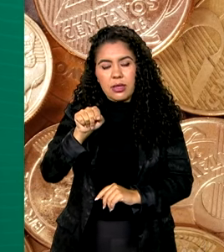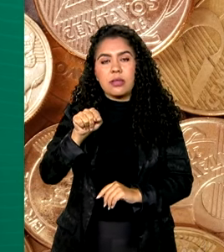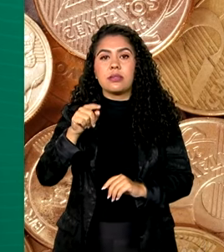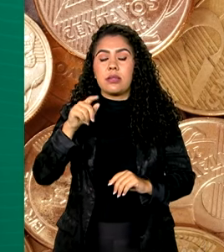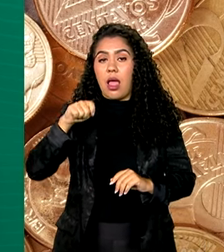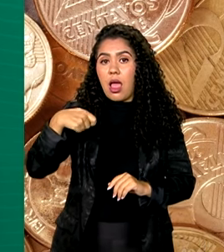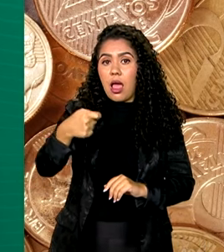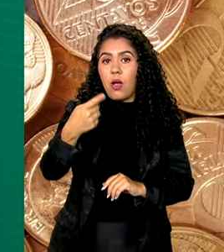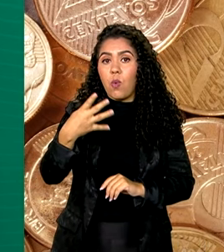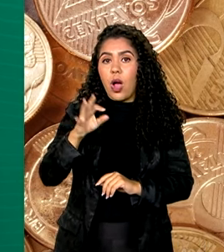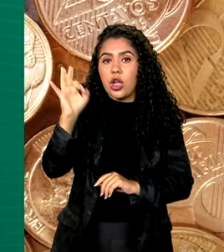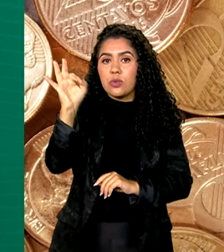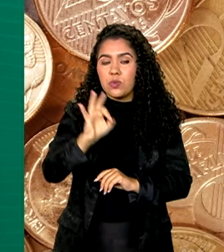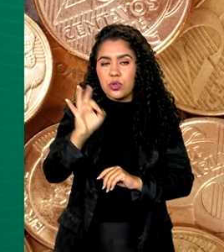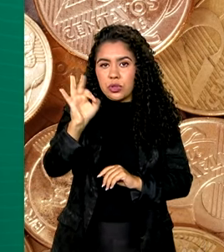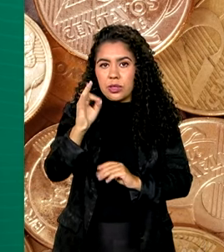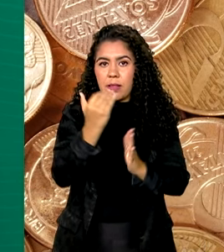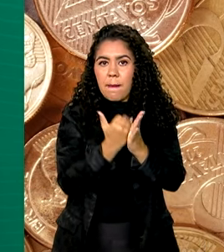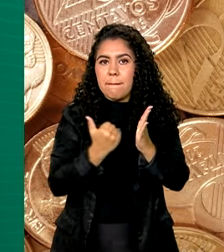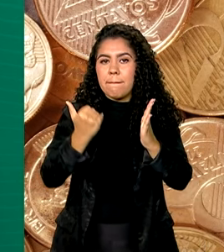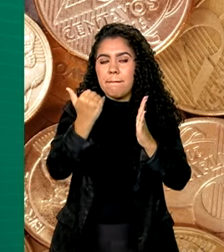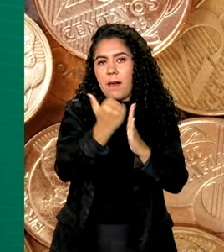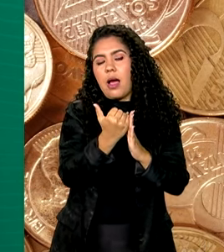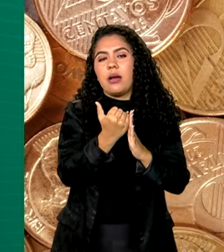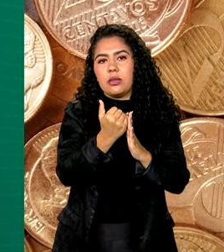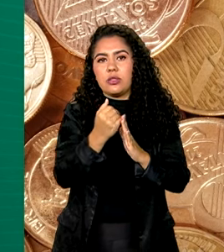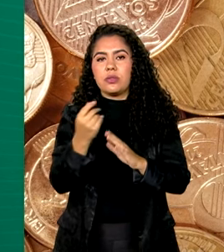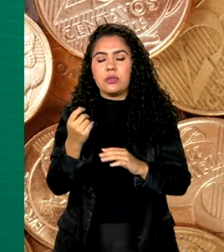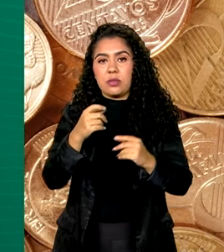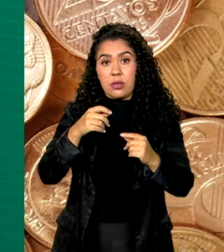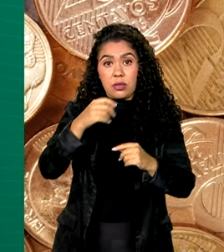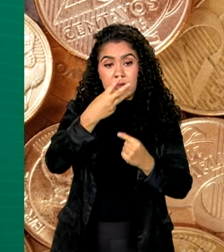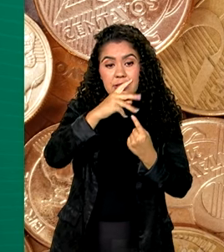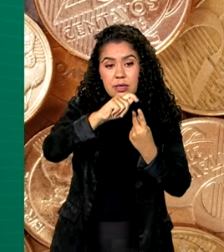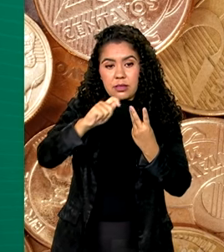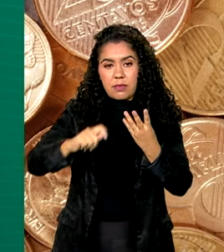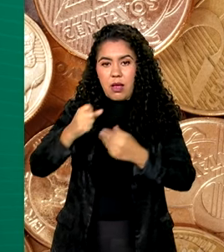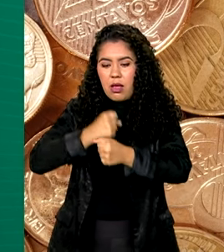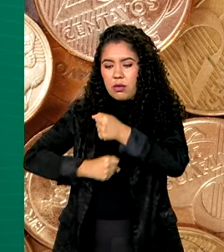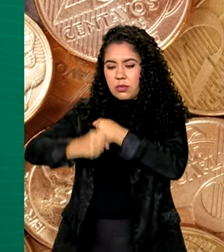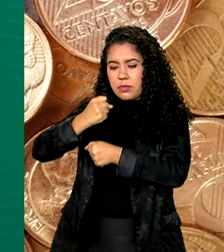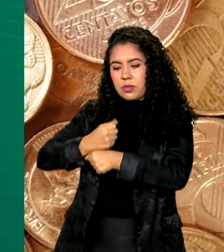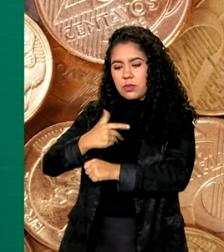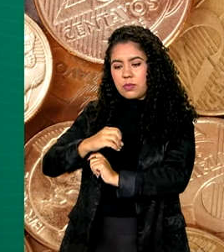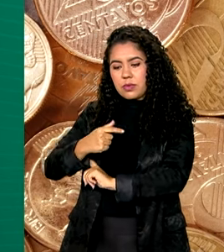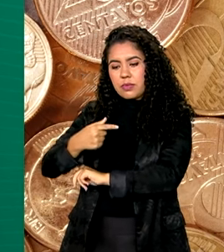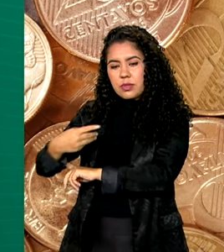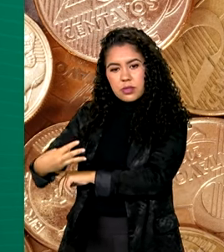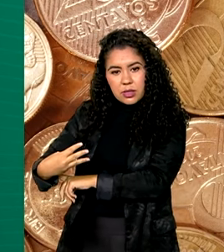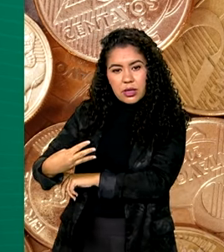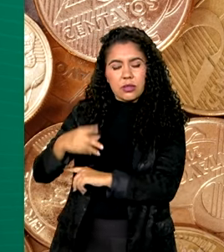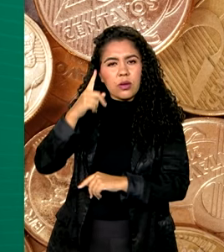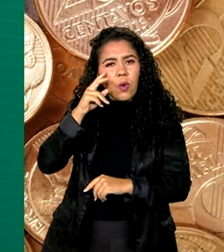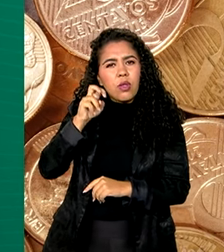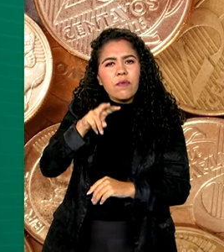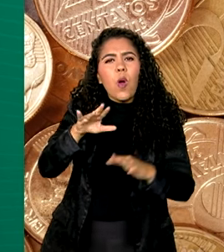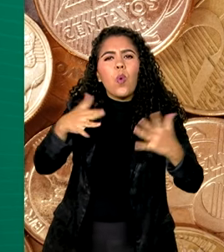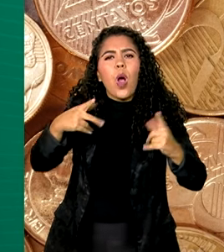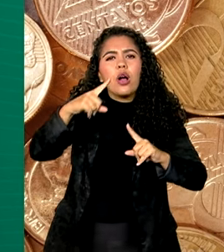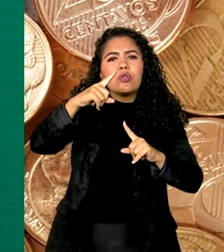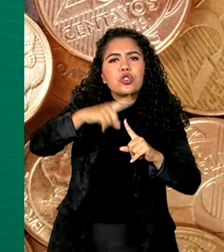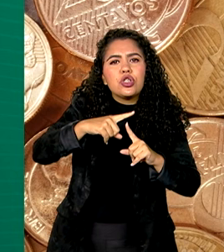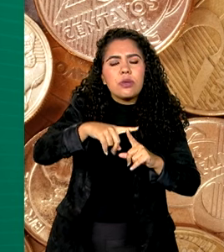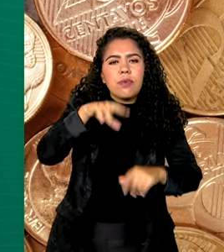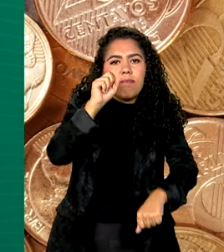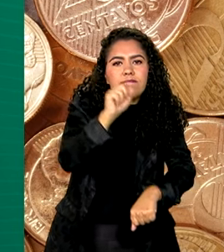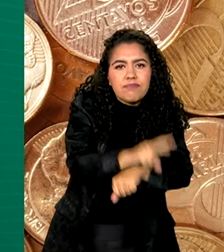maior que o registrado nos três primeiros meses do ano passado. Quando se olha para o tipo de ocupação, aqueles